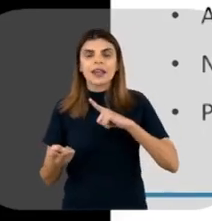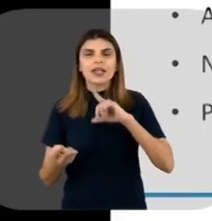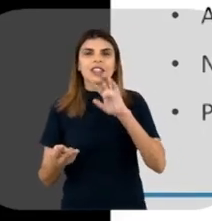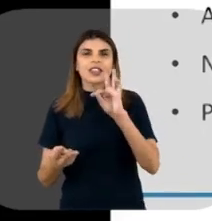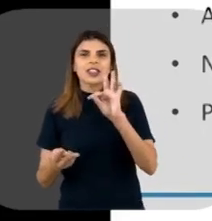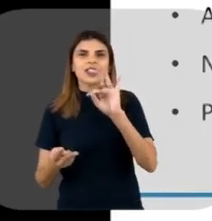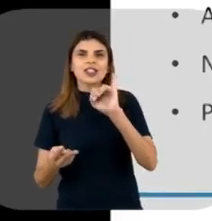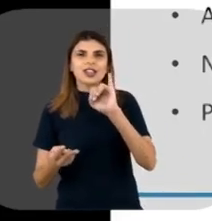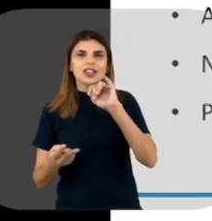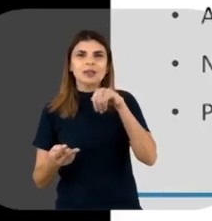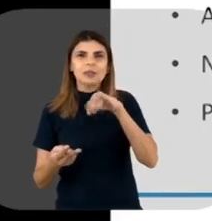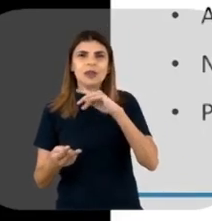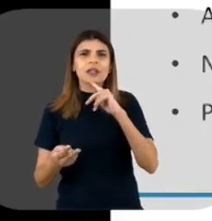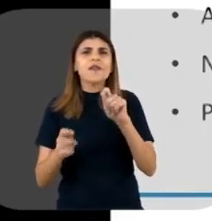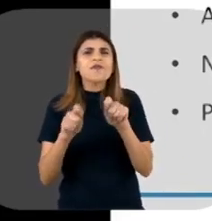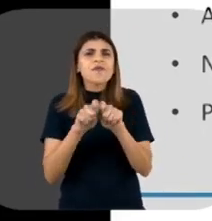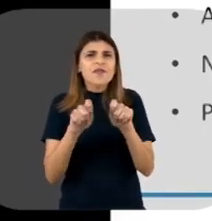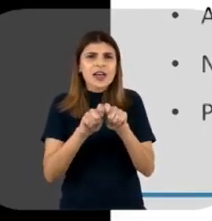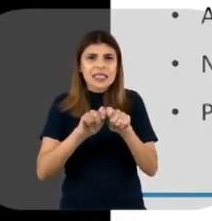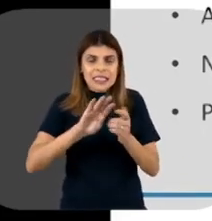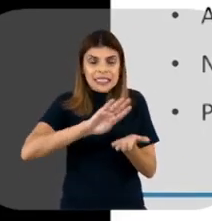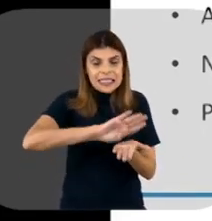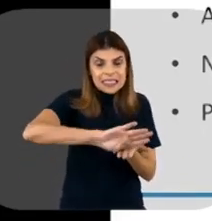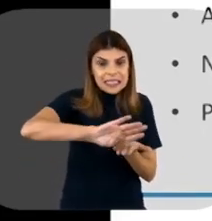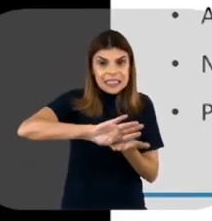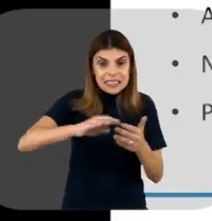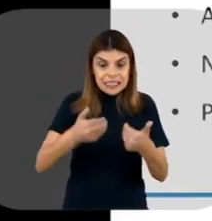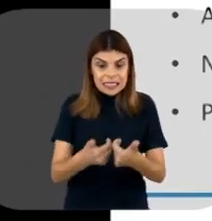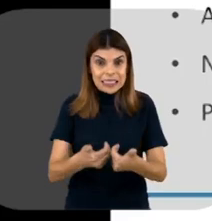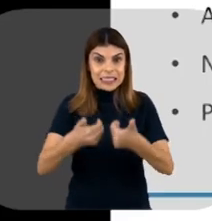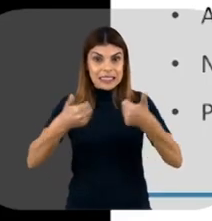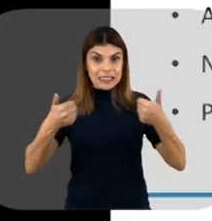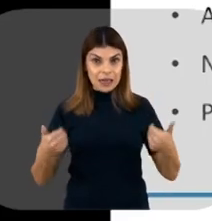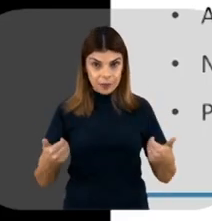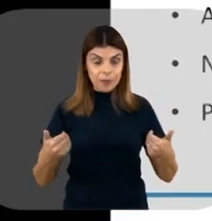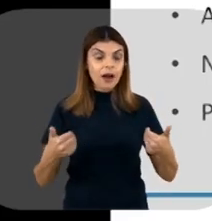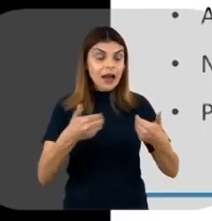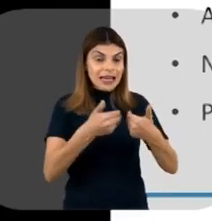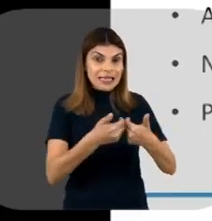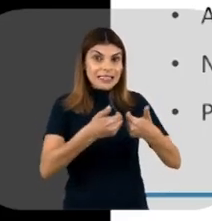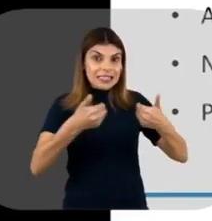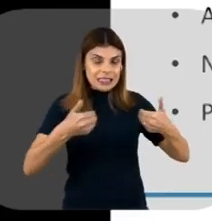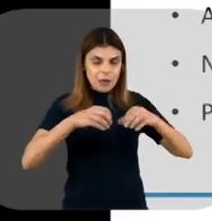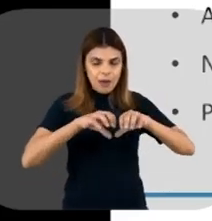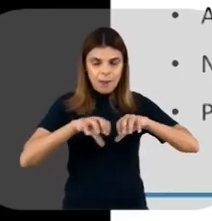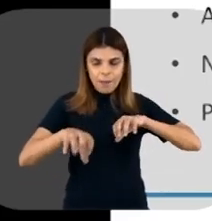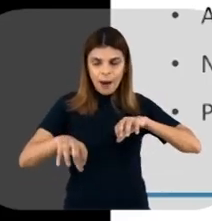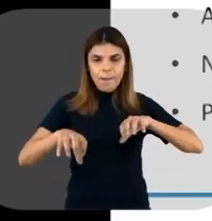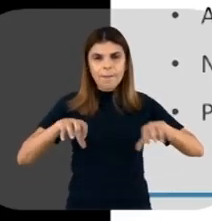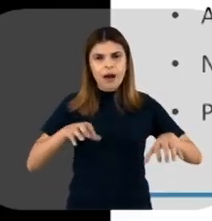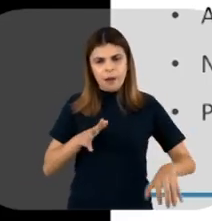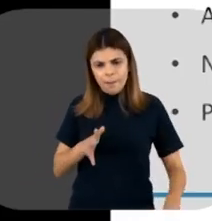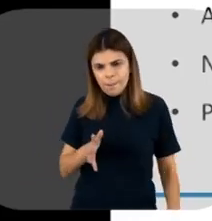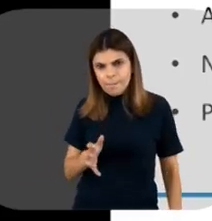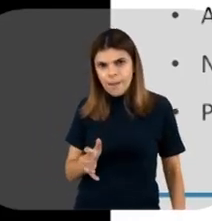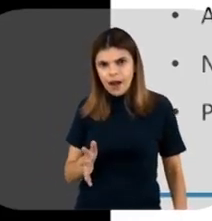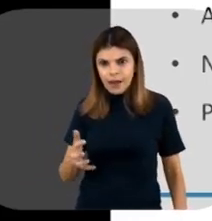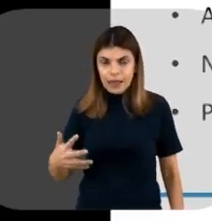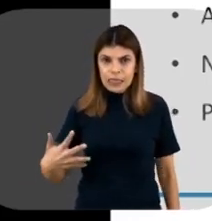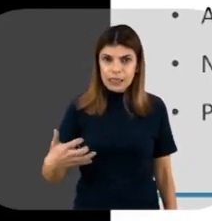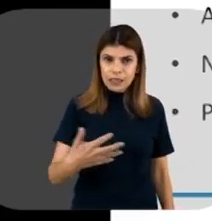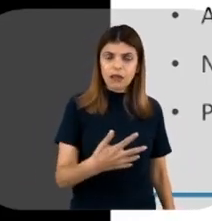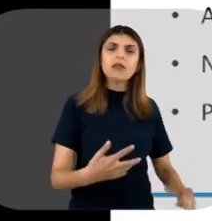Esses plasmídeos, eles são fisicamente separados do DNA cromossomial bacteriano, né?